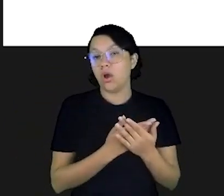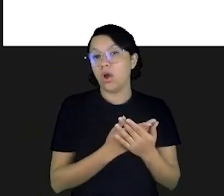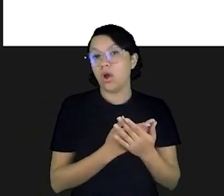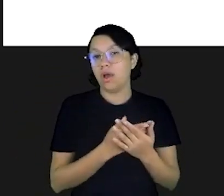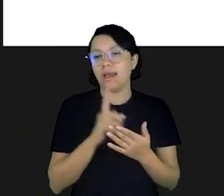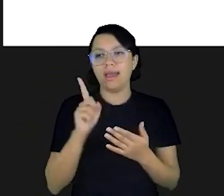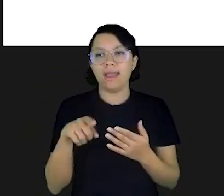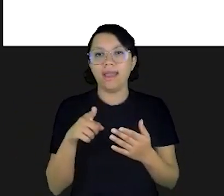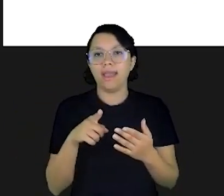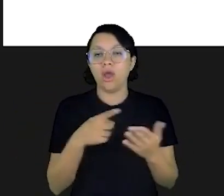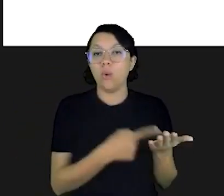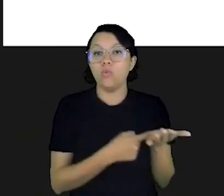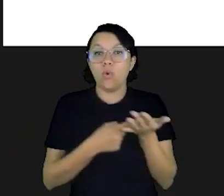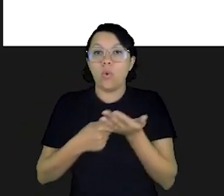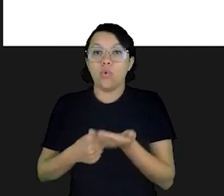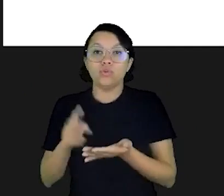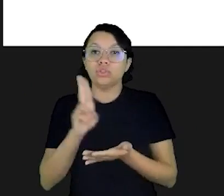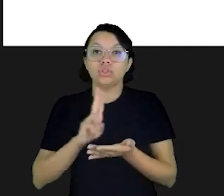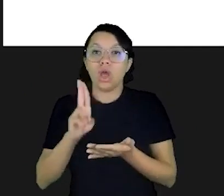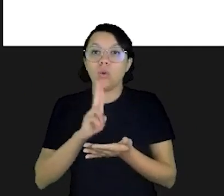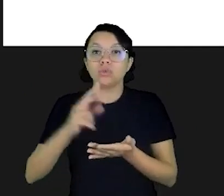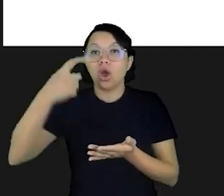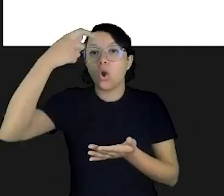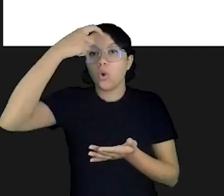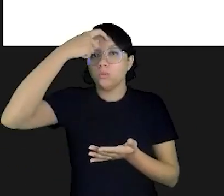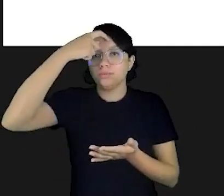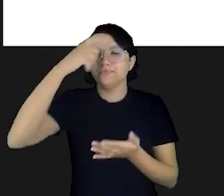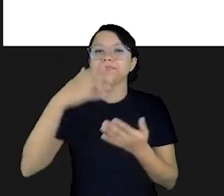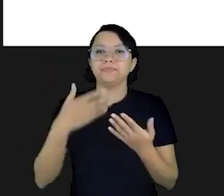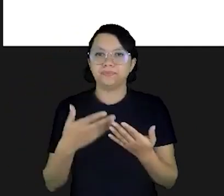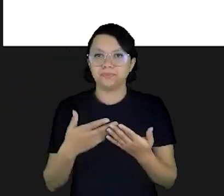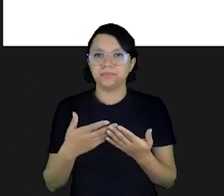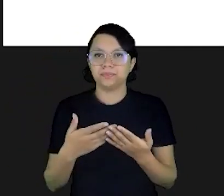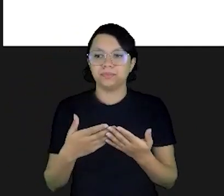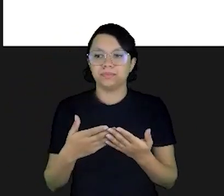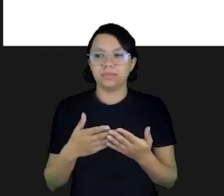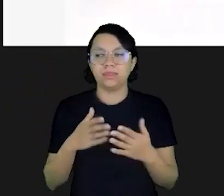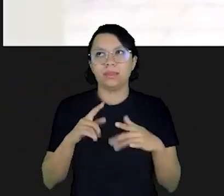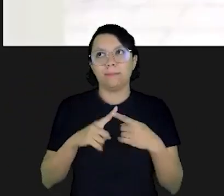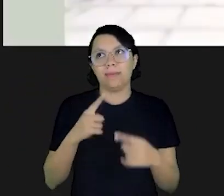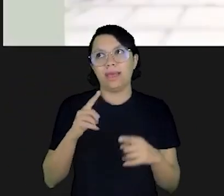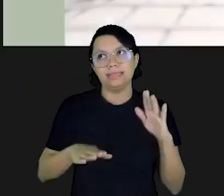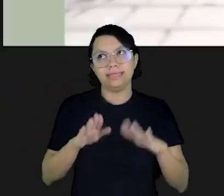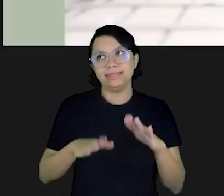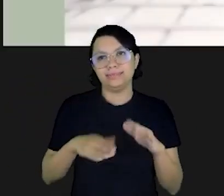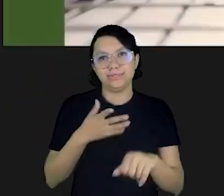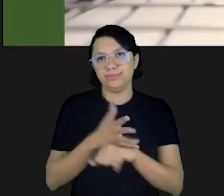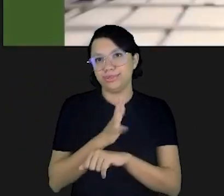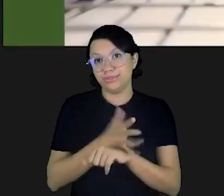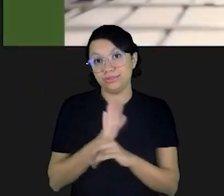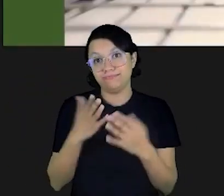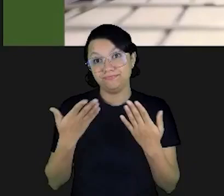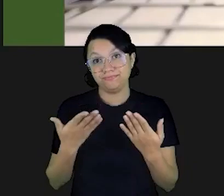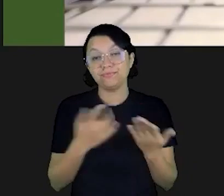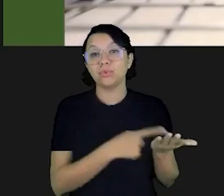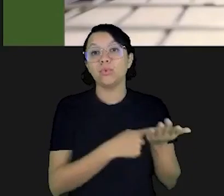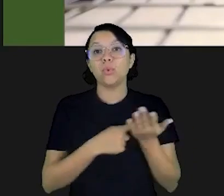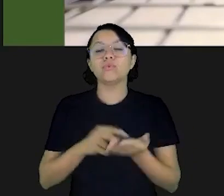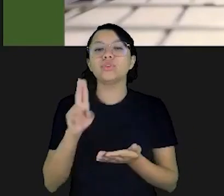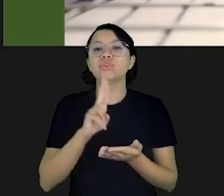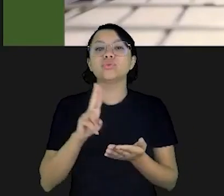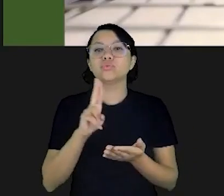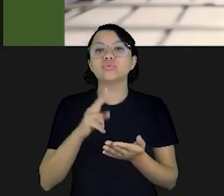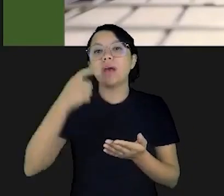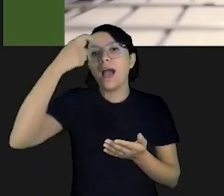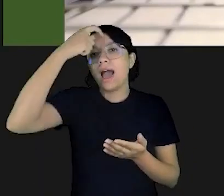é do que um convite ao uso da razão, coisa que nem sempre a gente põe em prática. O convite ao uso